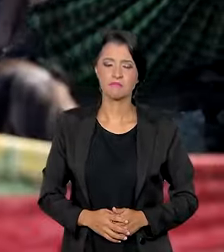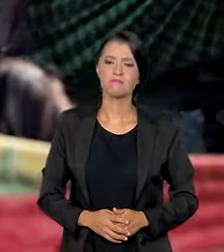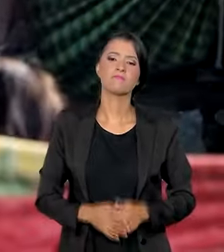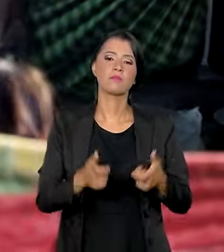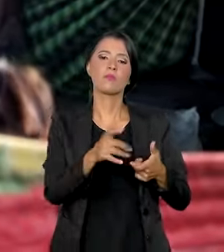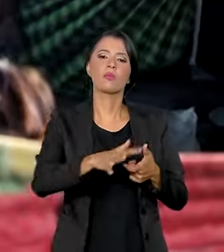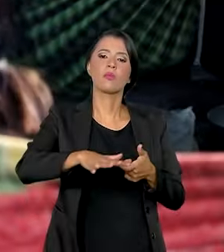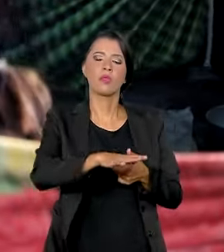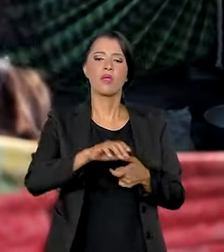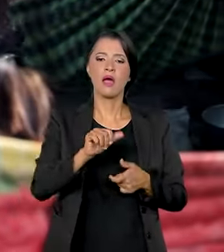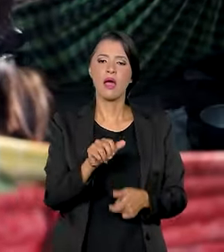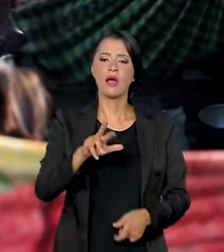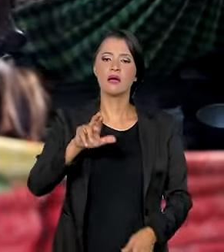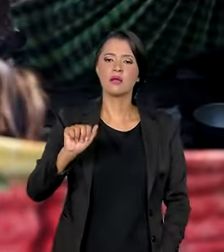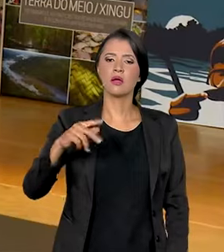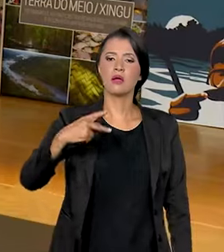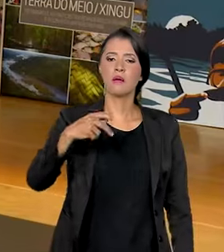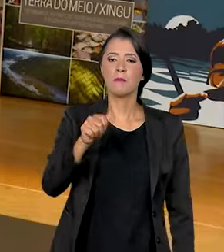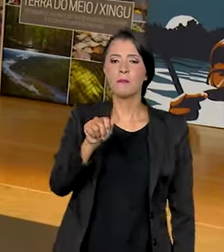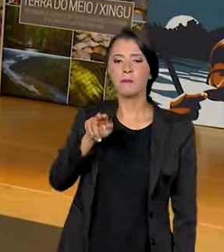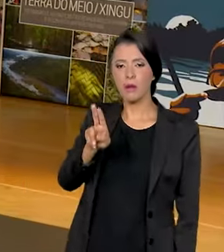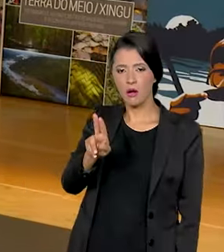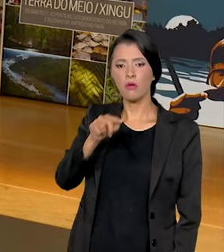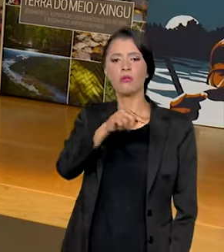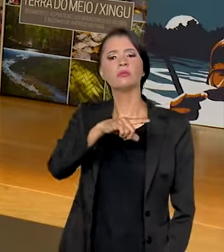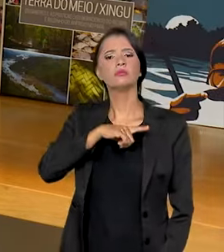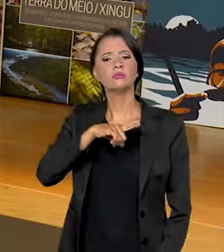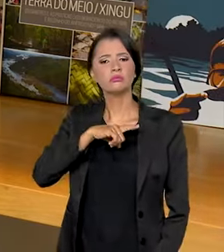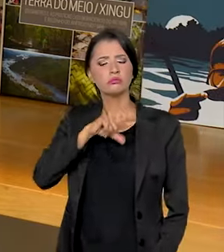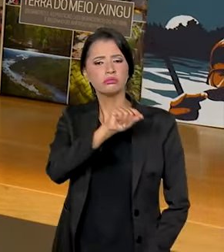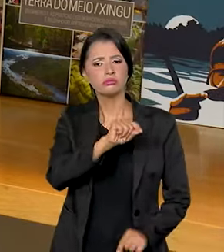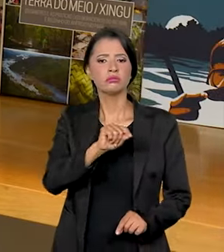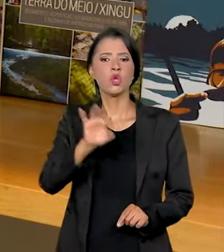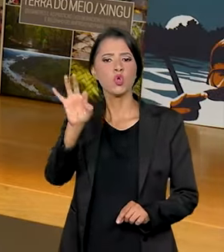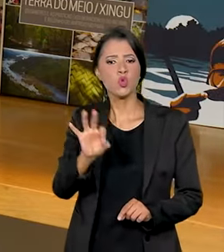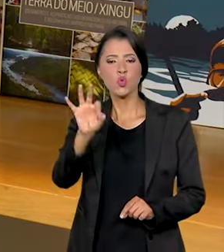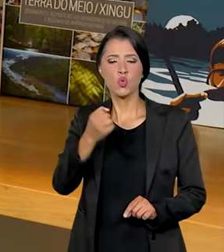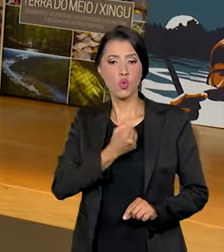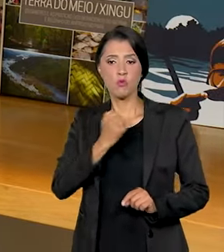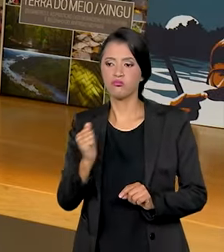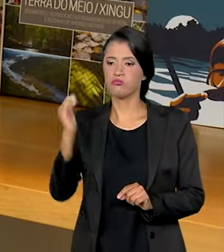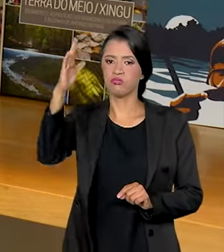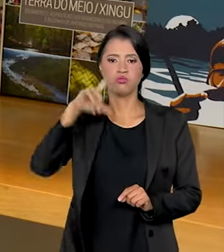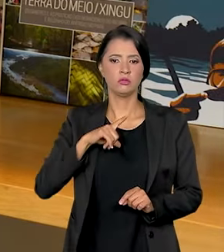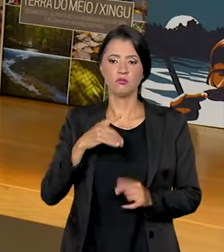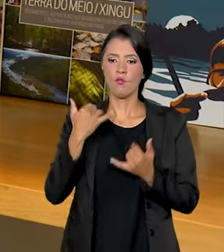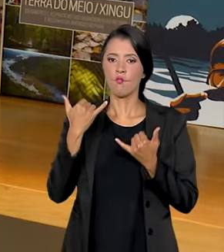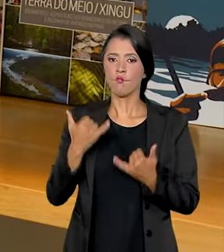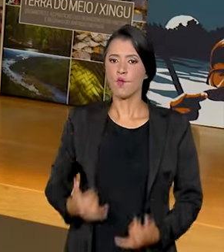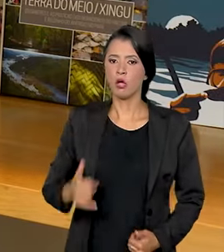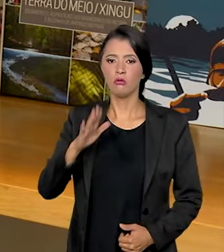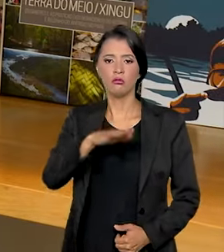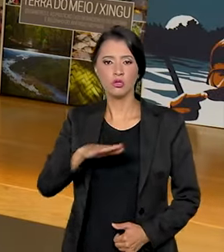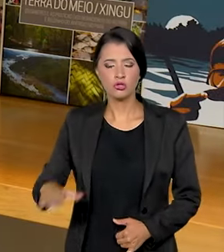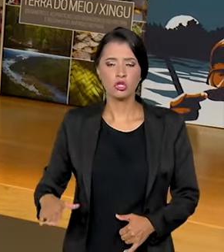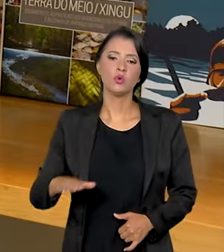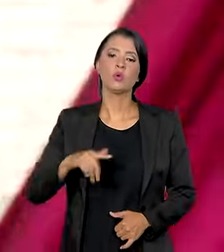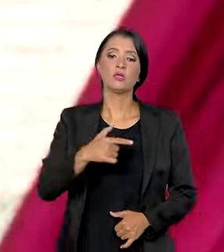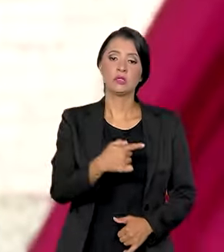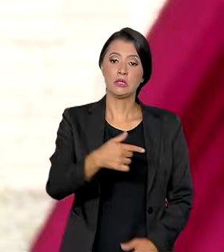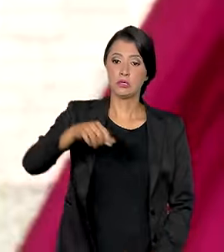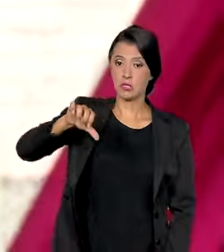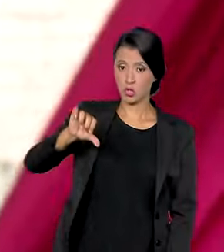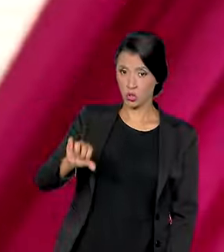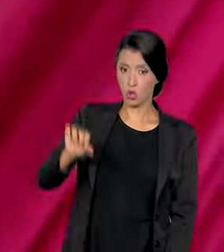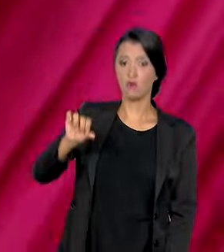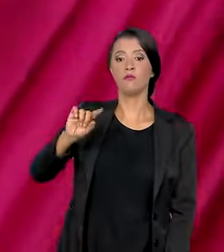Em uma região chamada Aratal, a gente tem os índices mais alarmantes de desnutrição infantil. Cerca